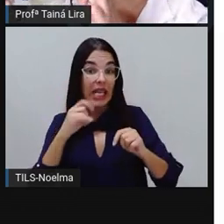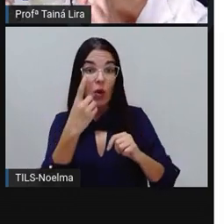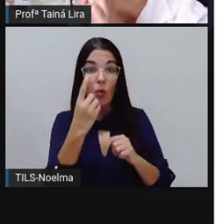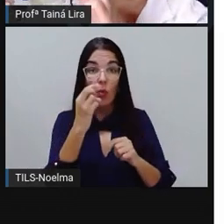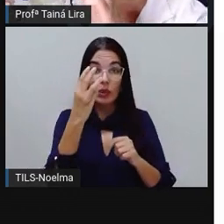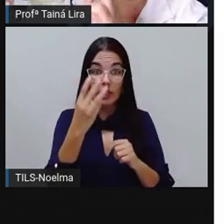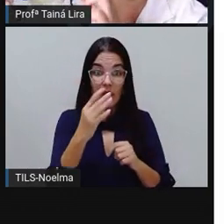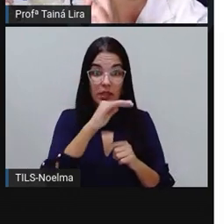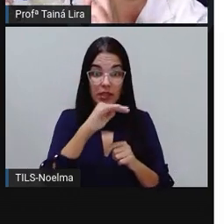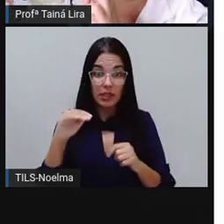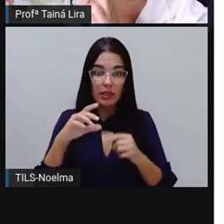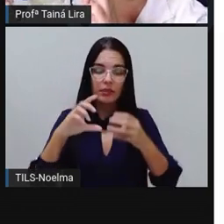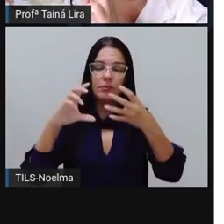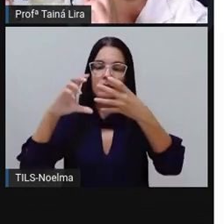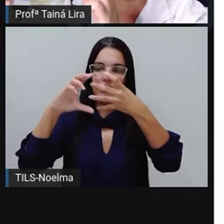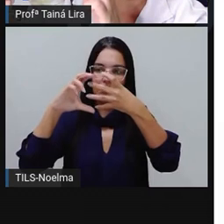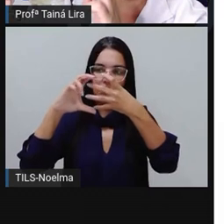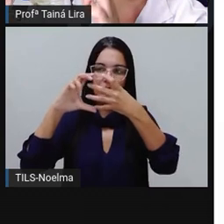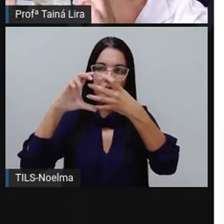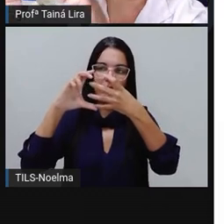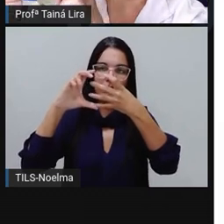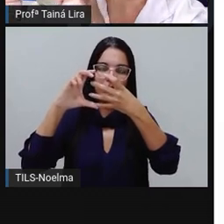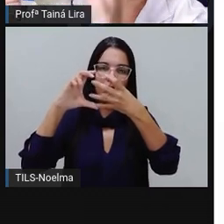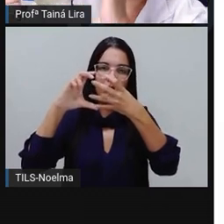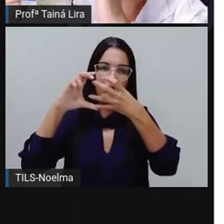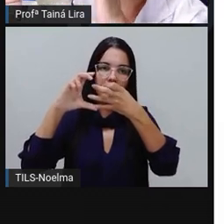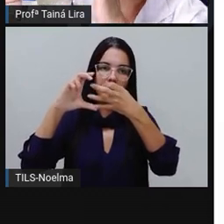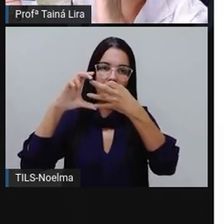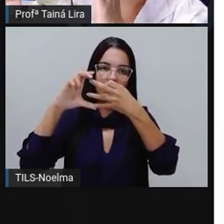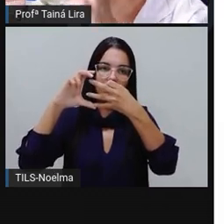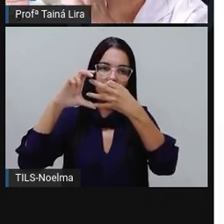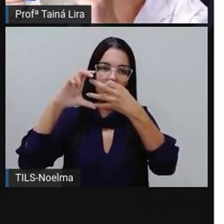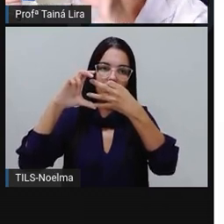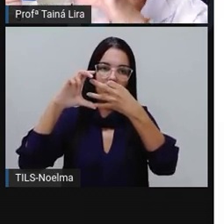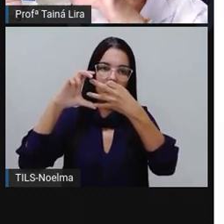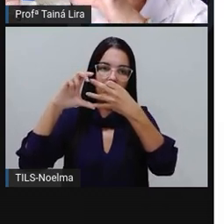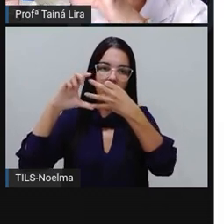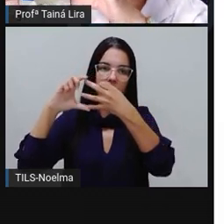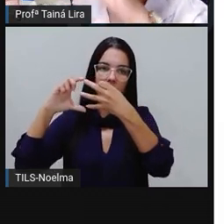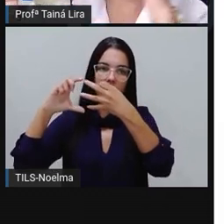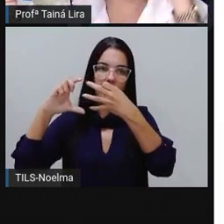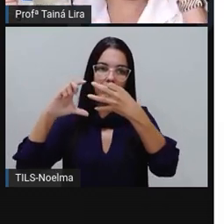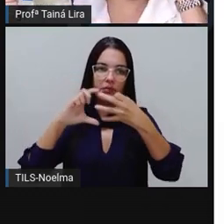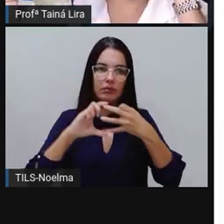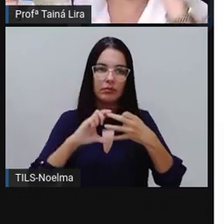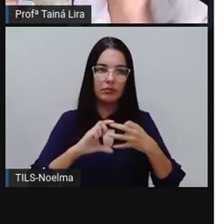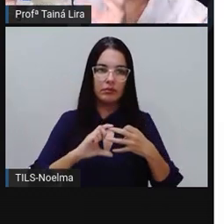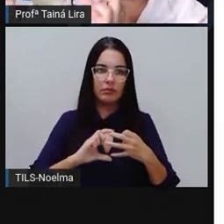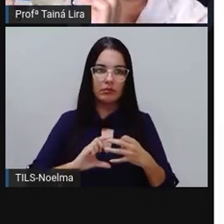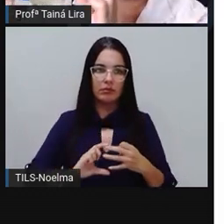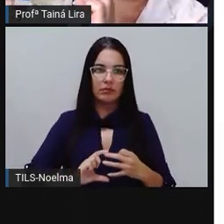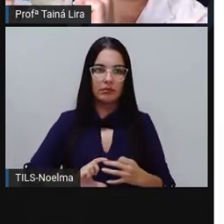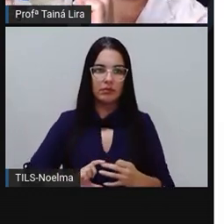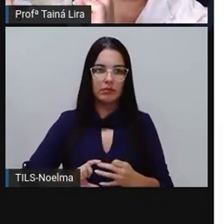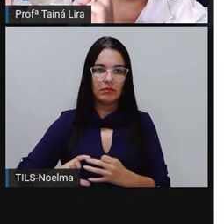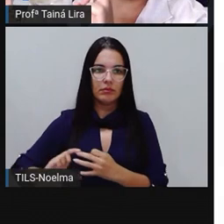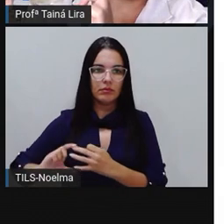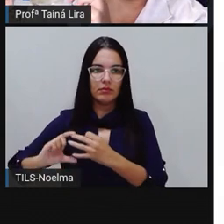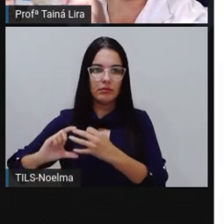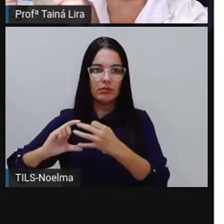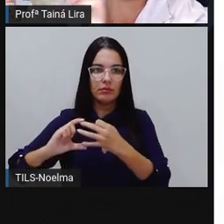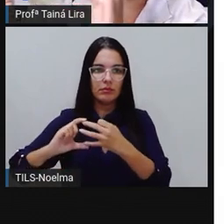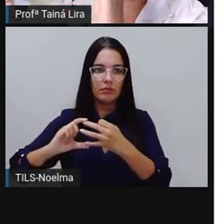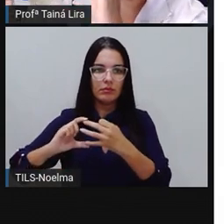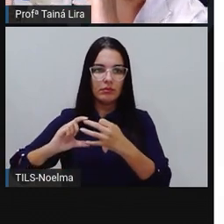coisa, eu vou dividir em três partes iguais, ó, um, dois, três. Mentalmente, eu imagino, aqui que